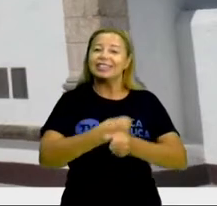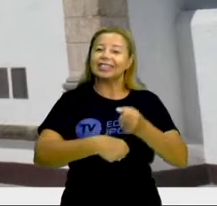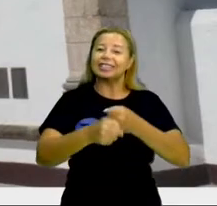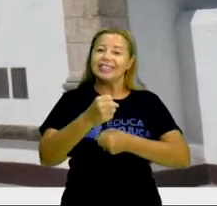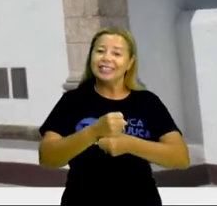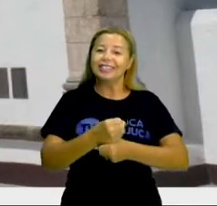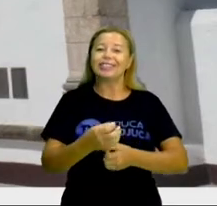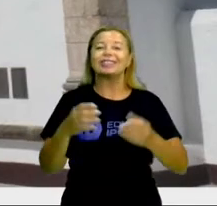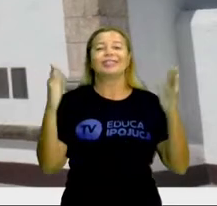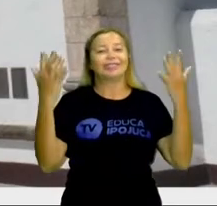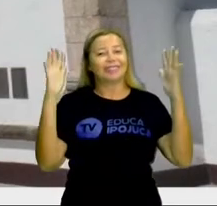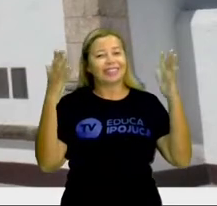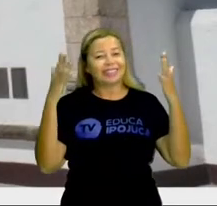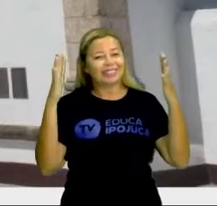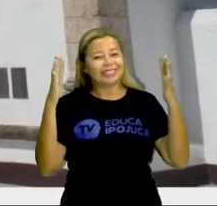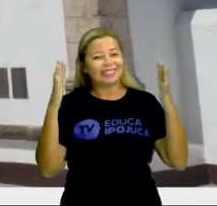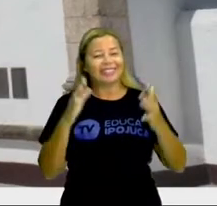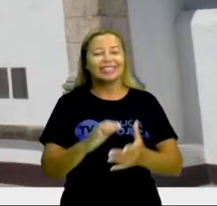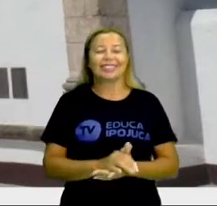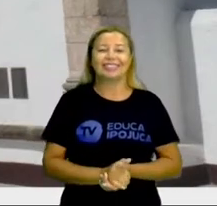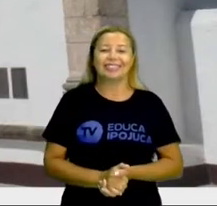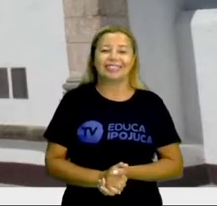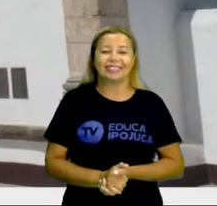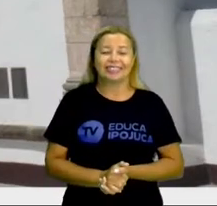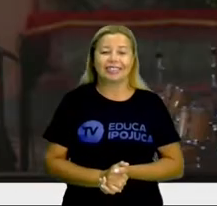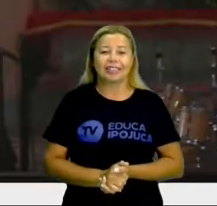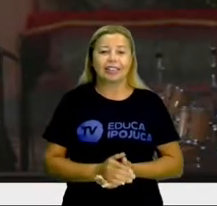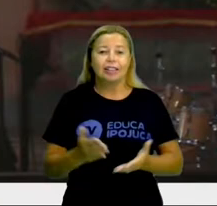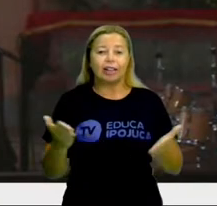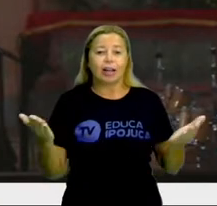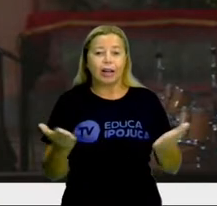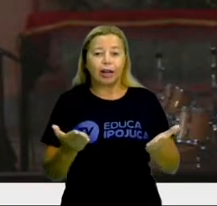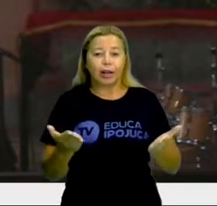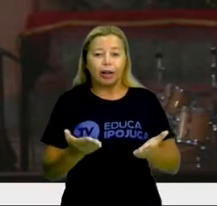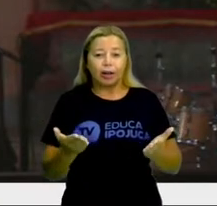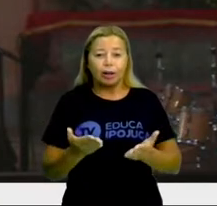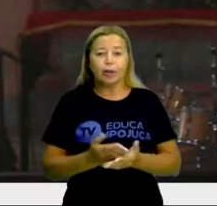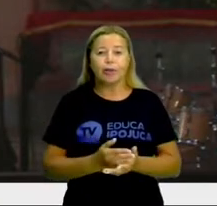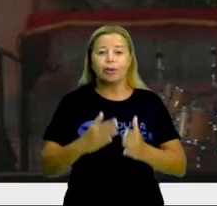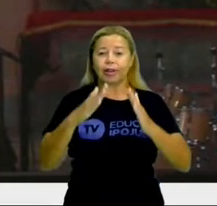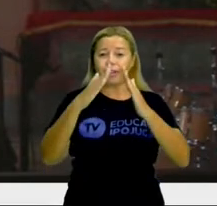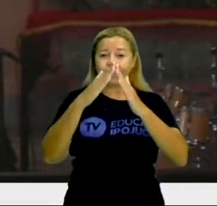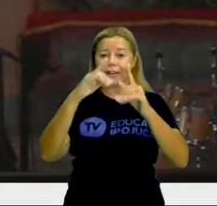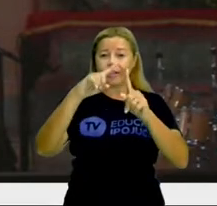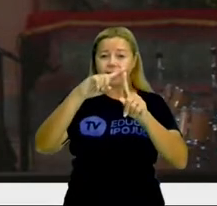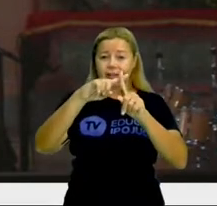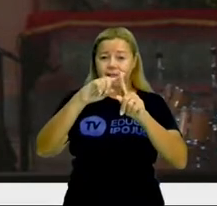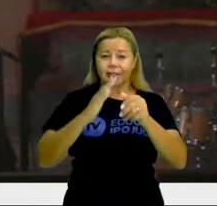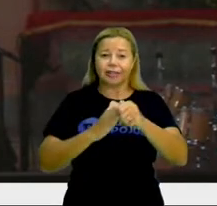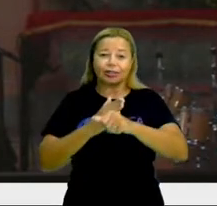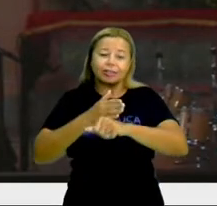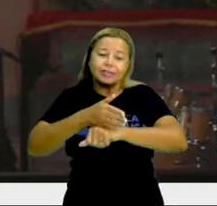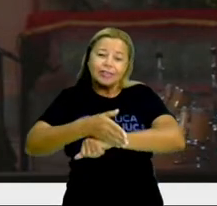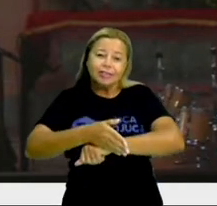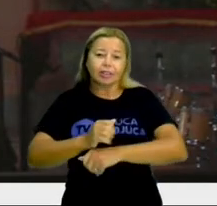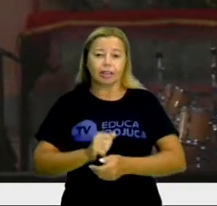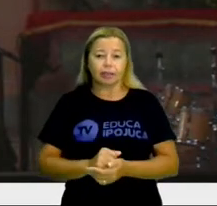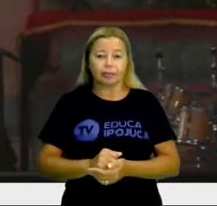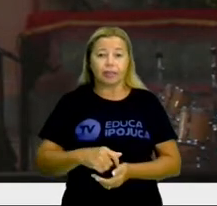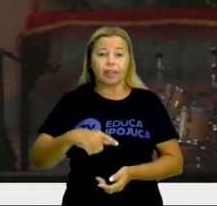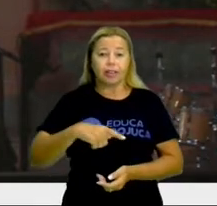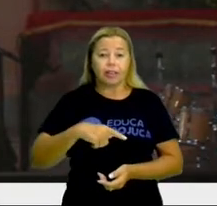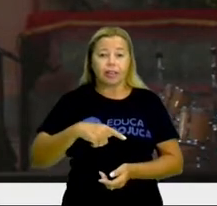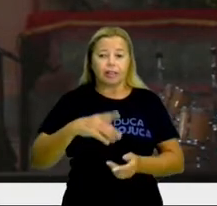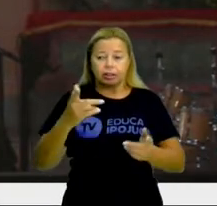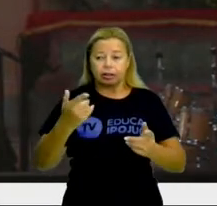mandou muito bem. E agora, vamos entrar aqui na Igreja. Se vocês perceberem, tem aqui o altar,